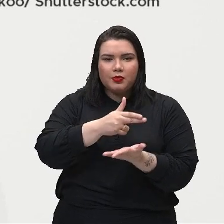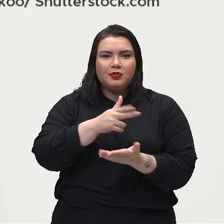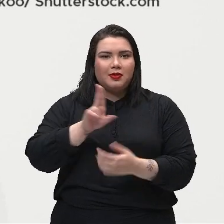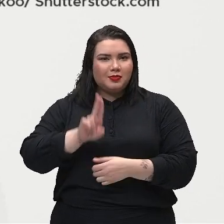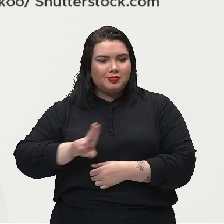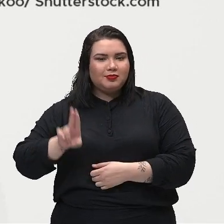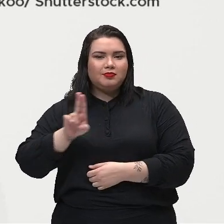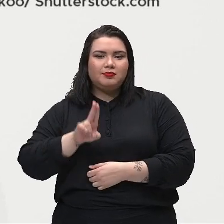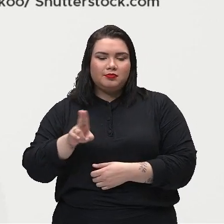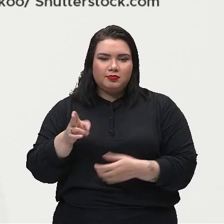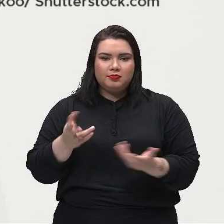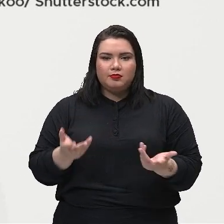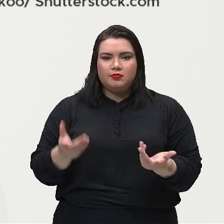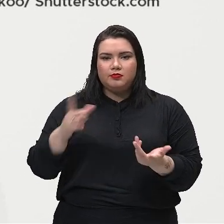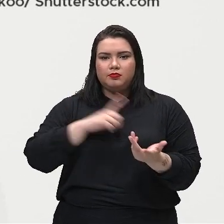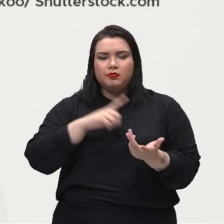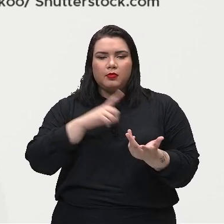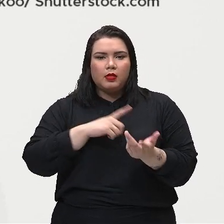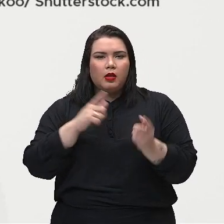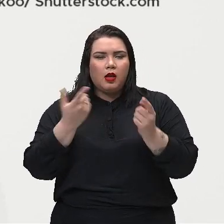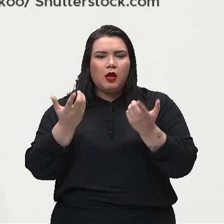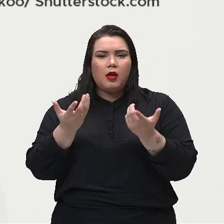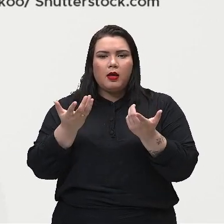né? Olha, tem um esquadro,